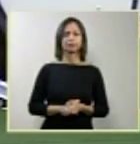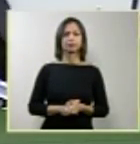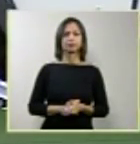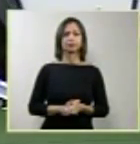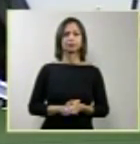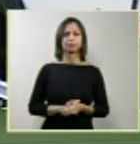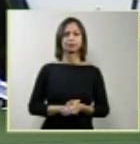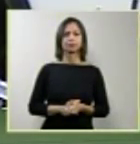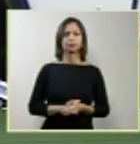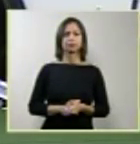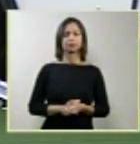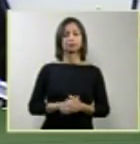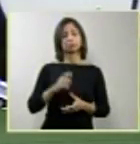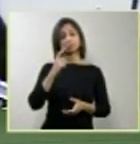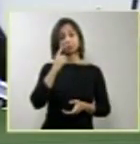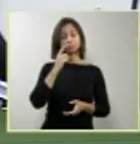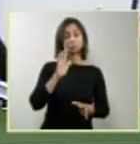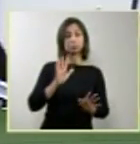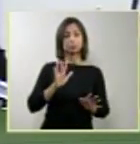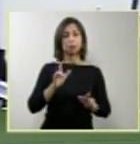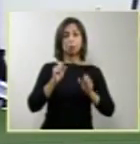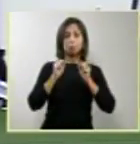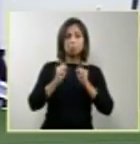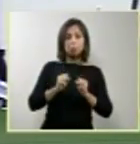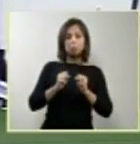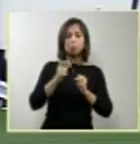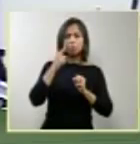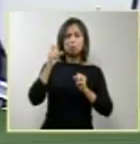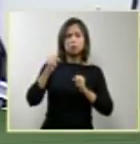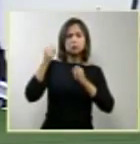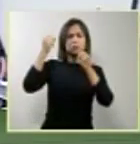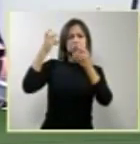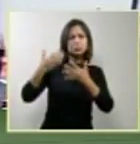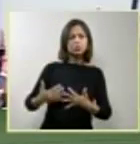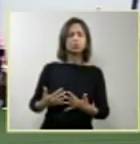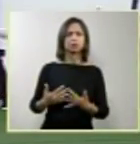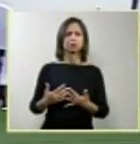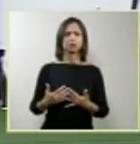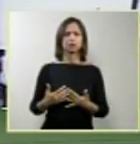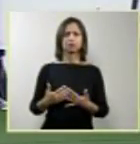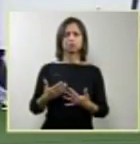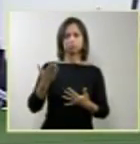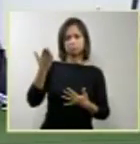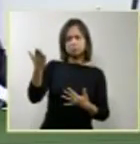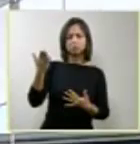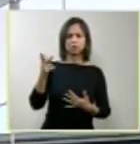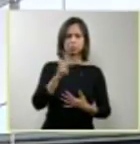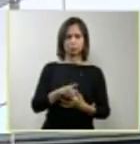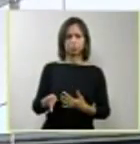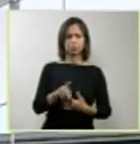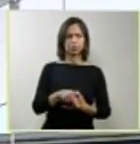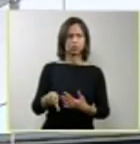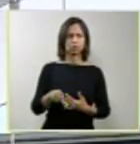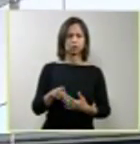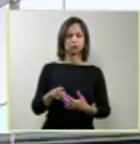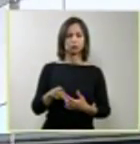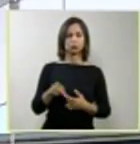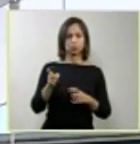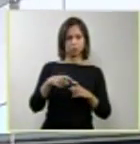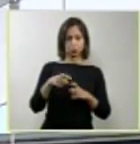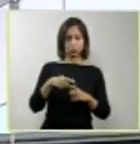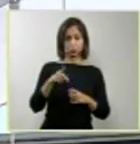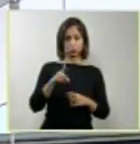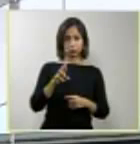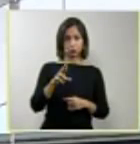Poderia explicitar o nobre professor, doutor Roberto Luiz